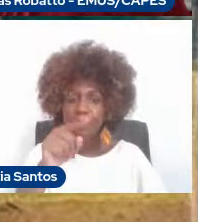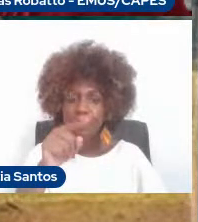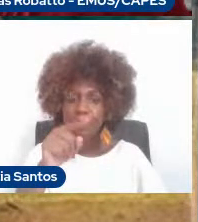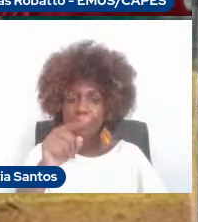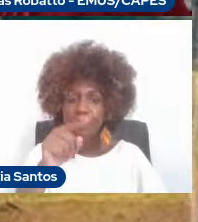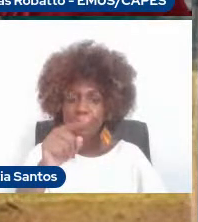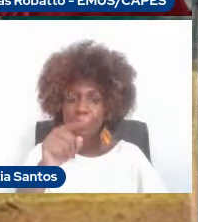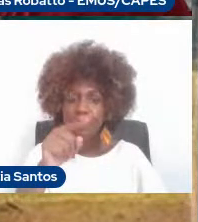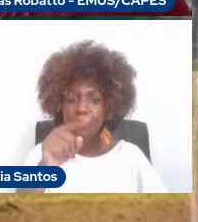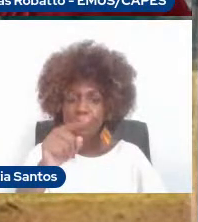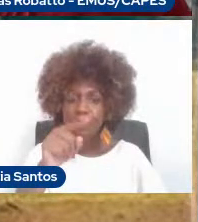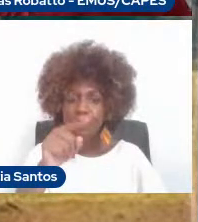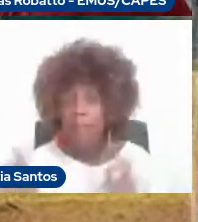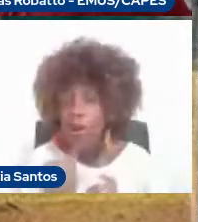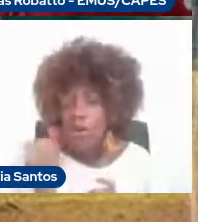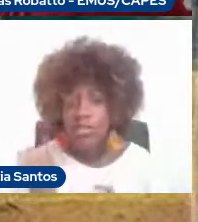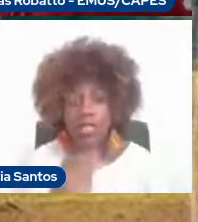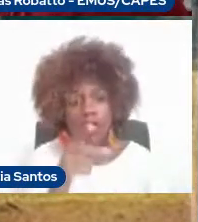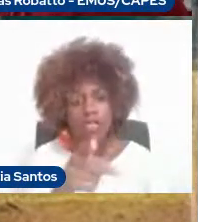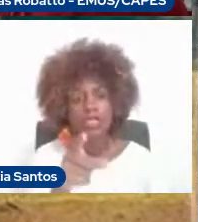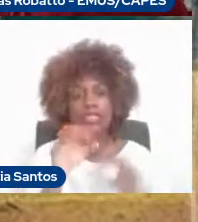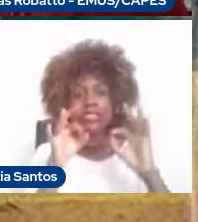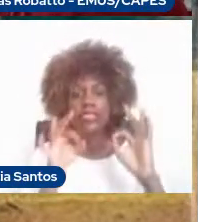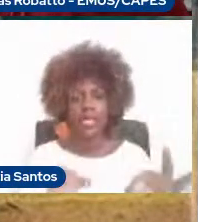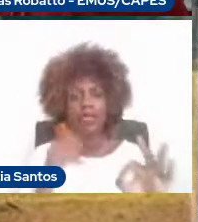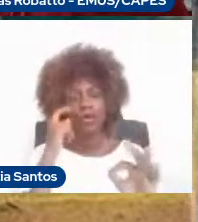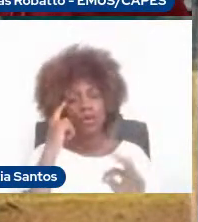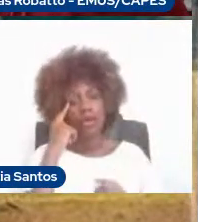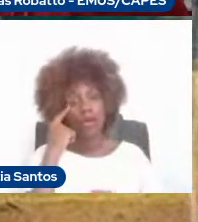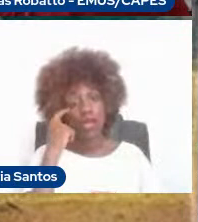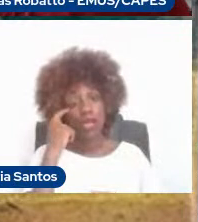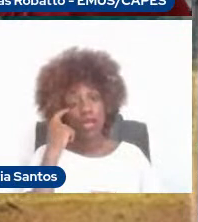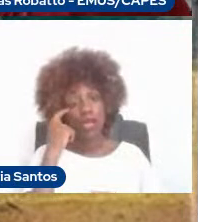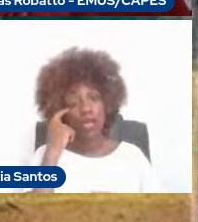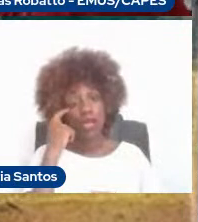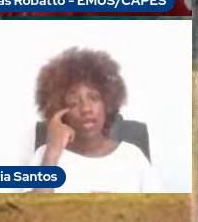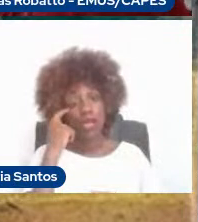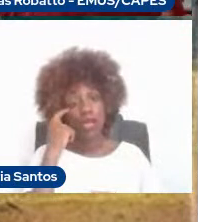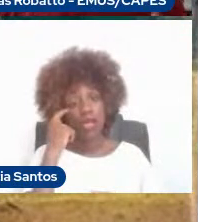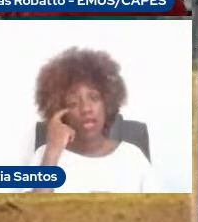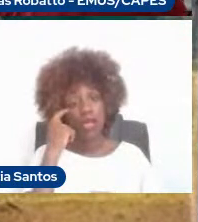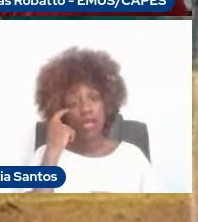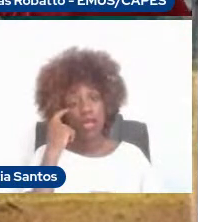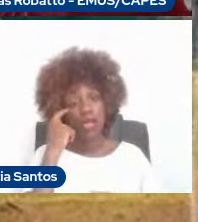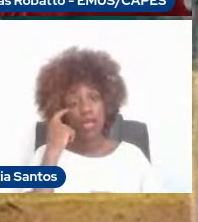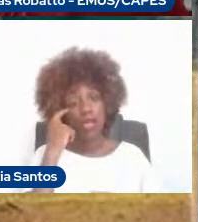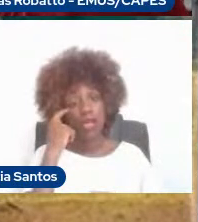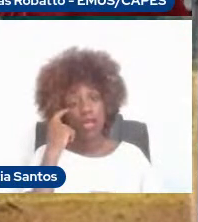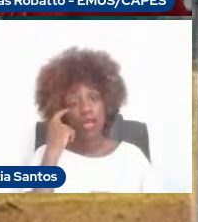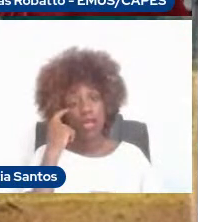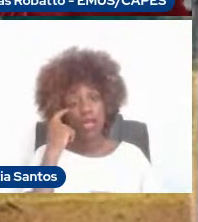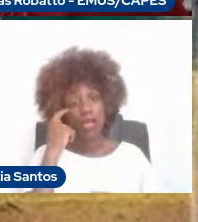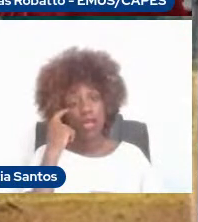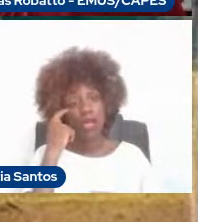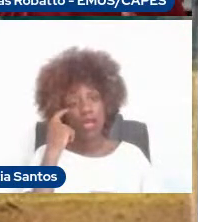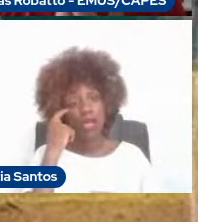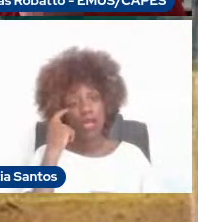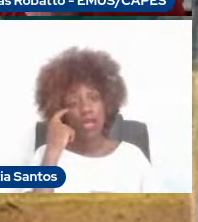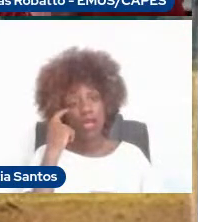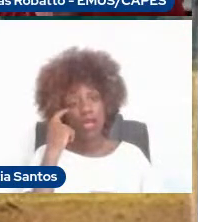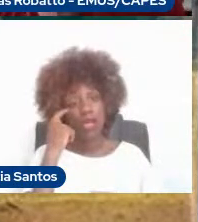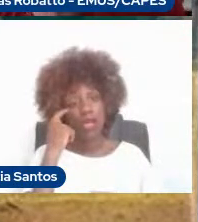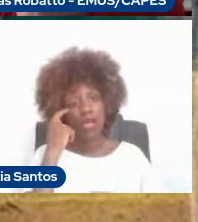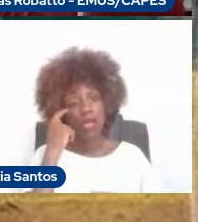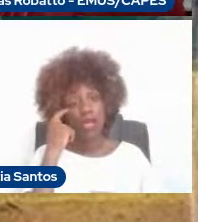seria necessário para... que o flautista tocasse corretamente. Então, você tem aí um